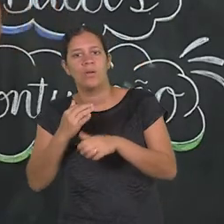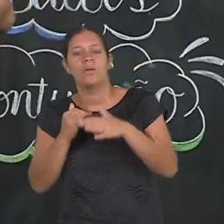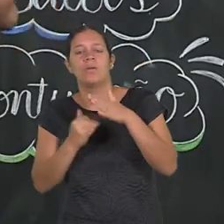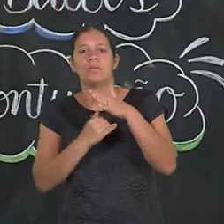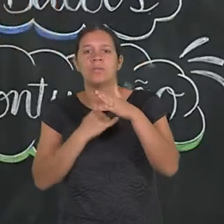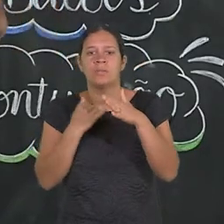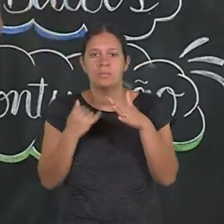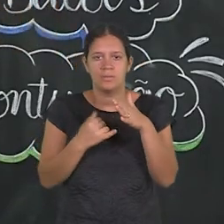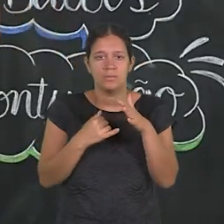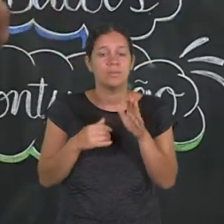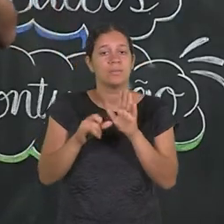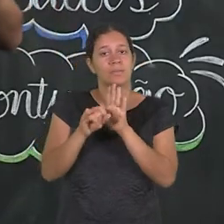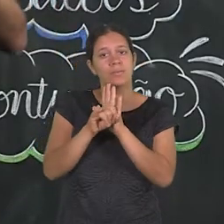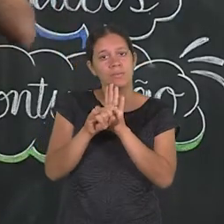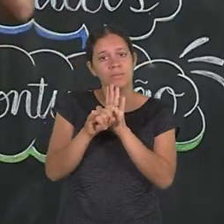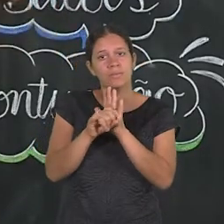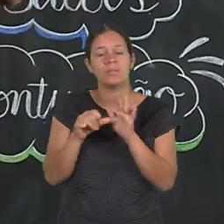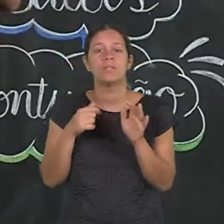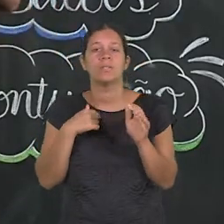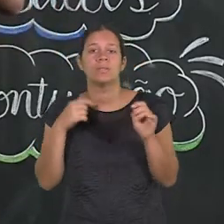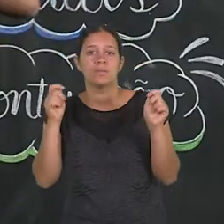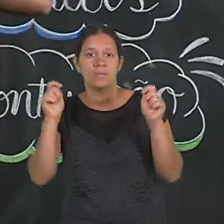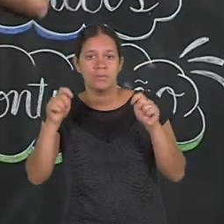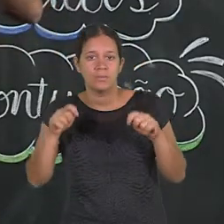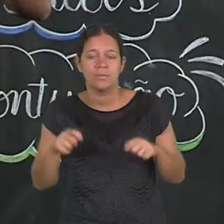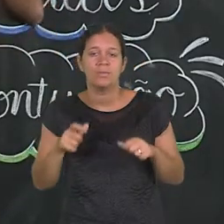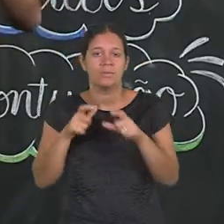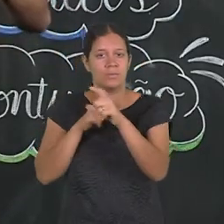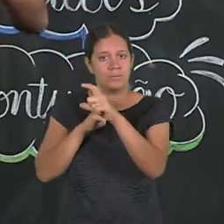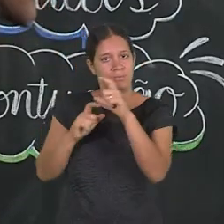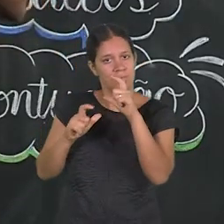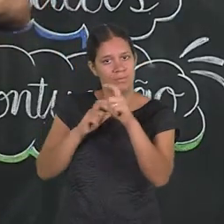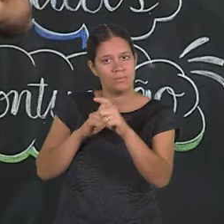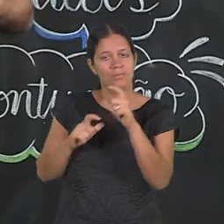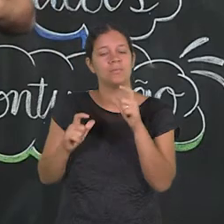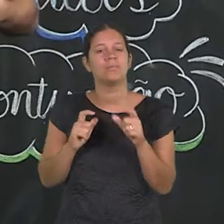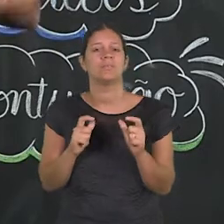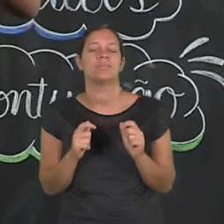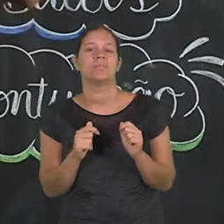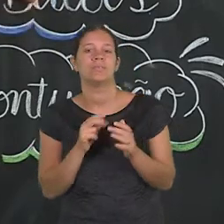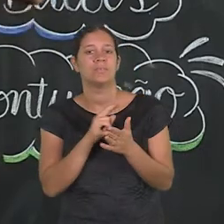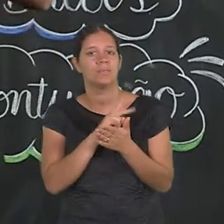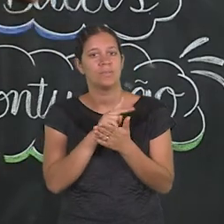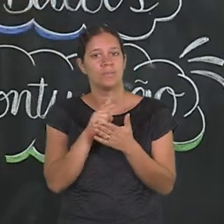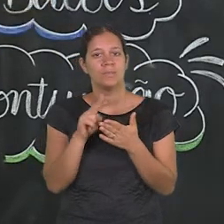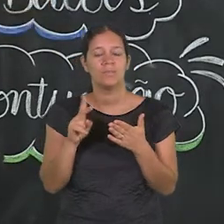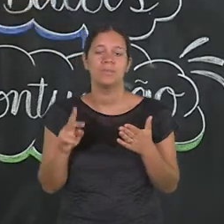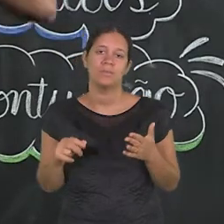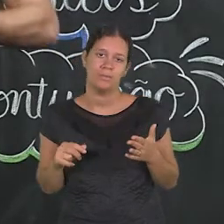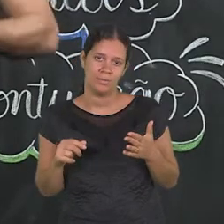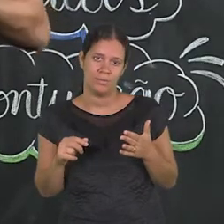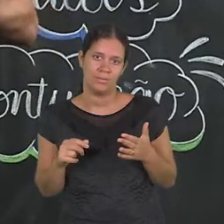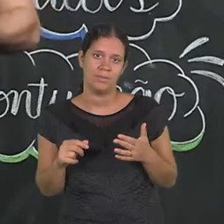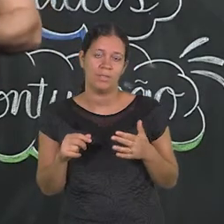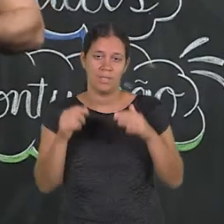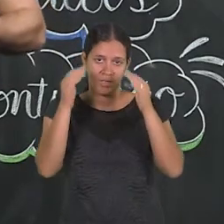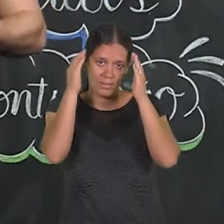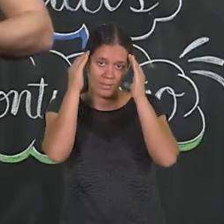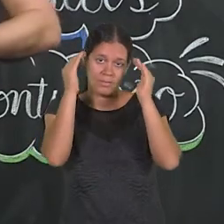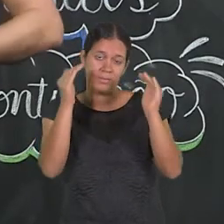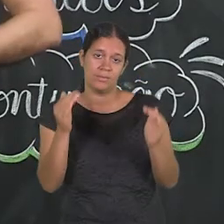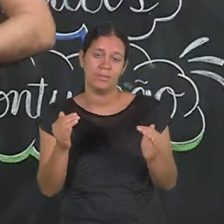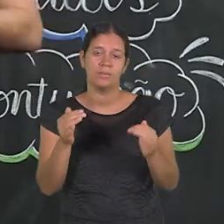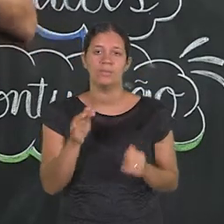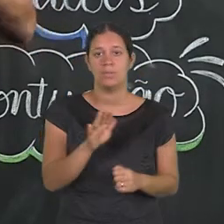informal, de acordo com a identidade que eles têm. Então, eu posso utilizar interjeições variadas a depender do contexto. O importante é respeitar a identidade desse